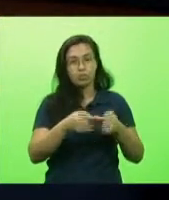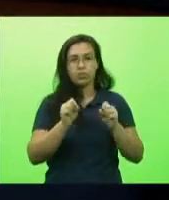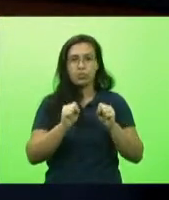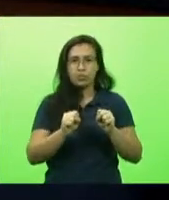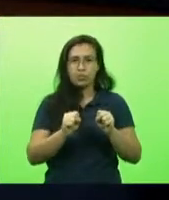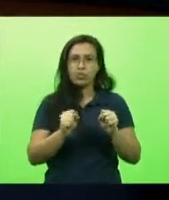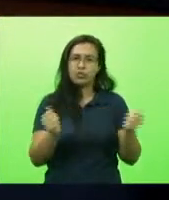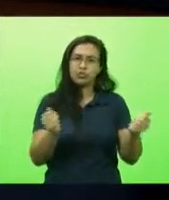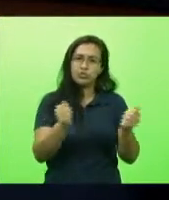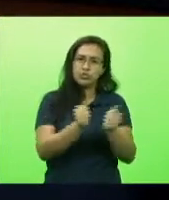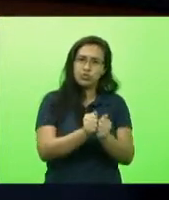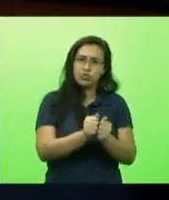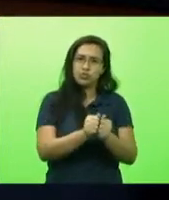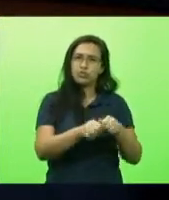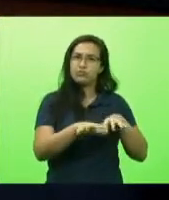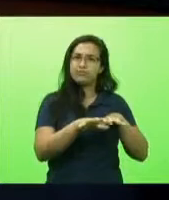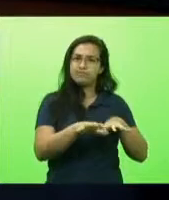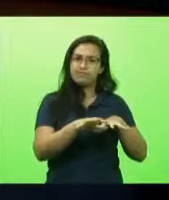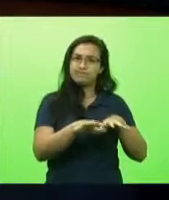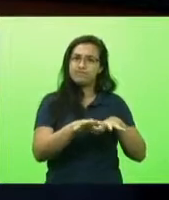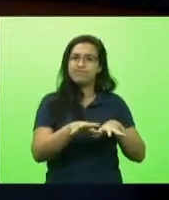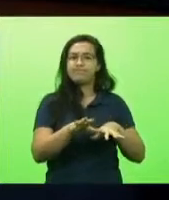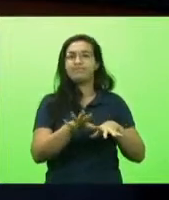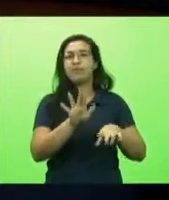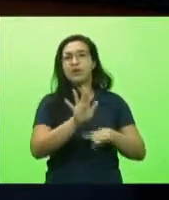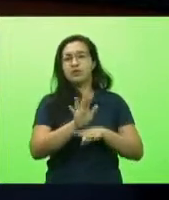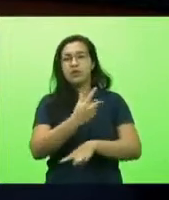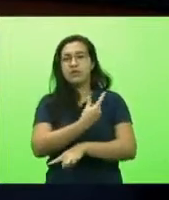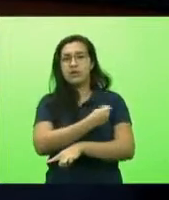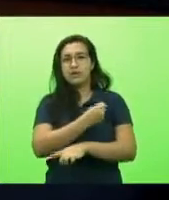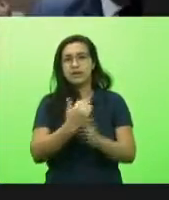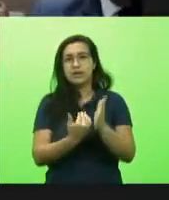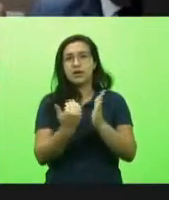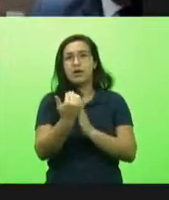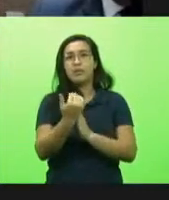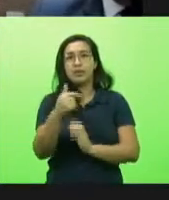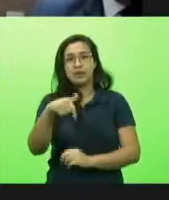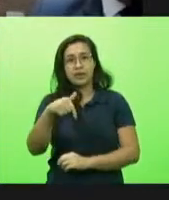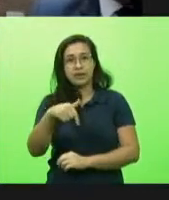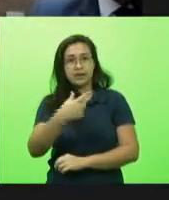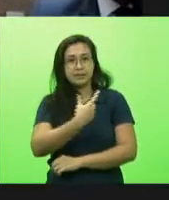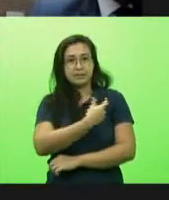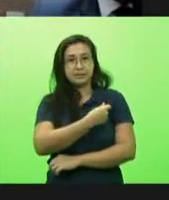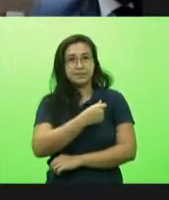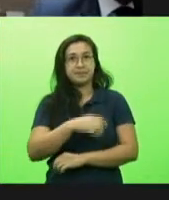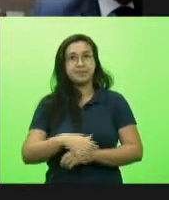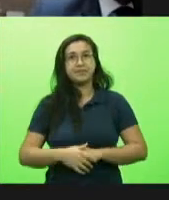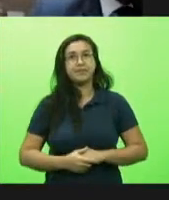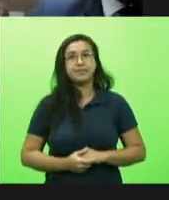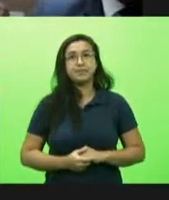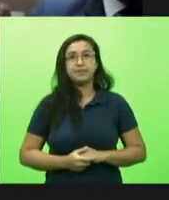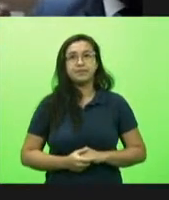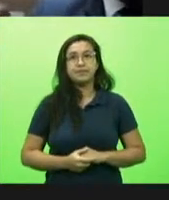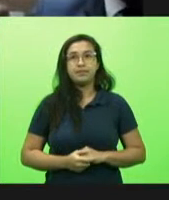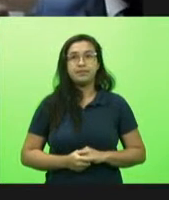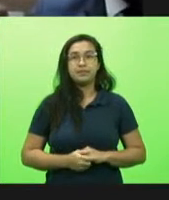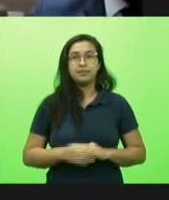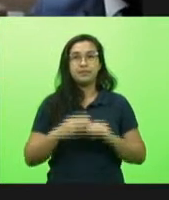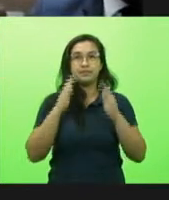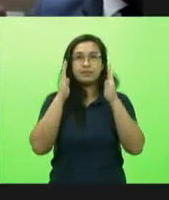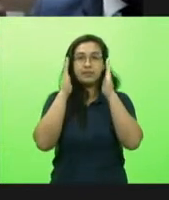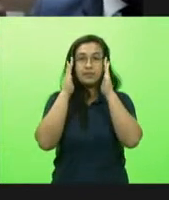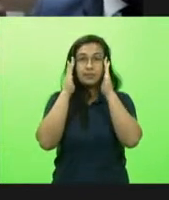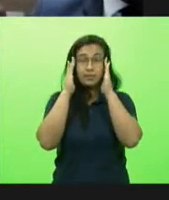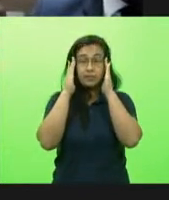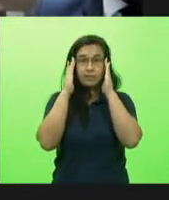a favor da vacinação e mais doses em Santa Catarina Obrigado deputada Luciana Luciane com a palavra